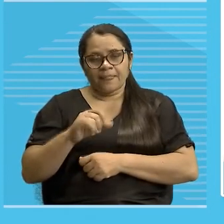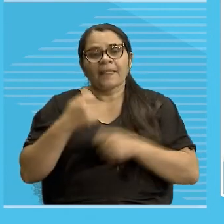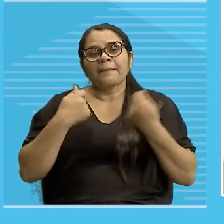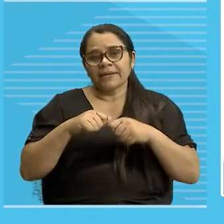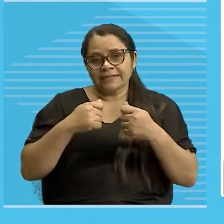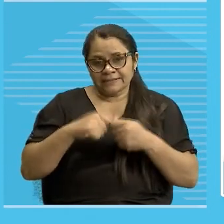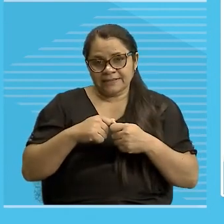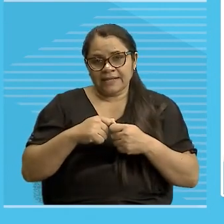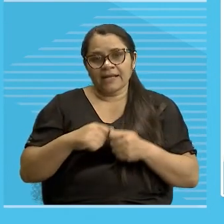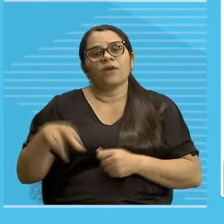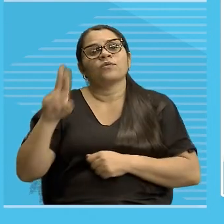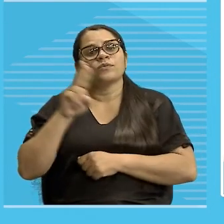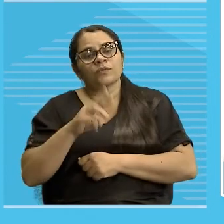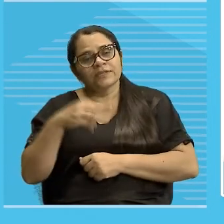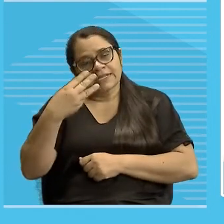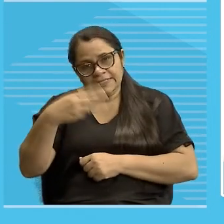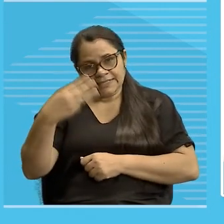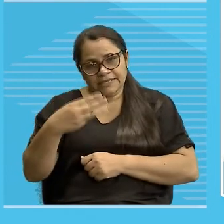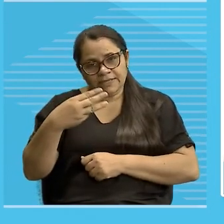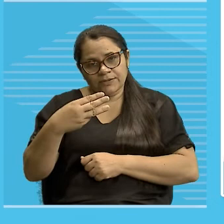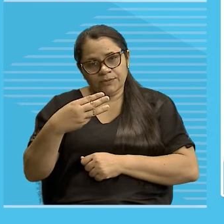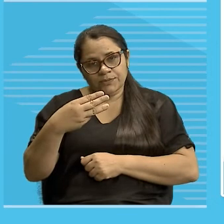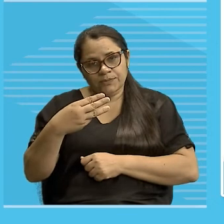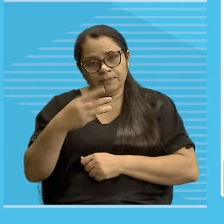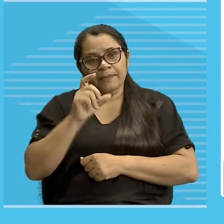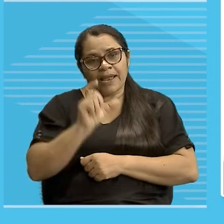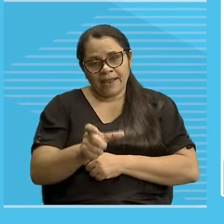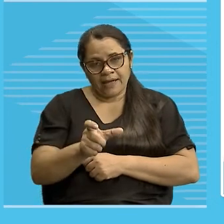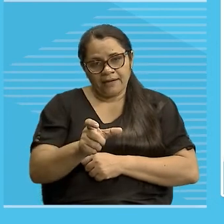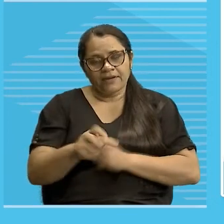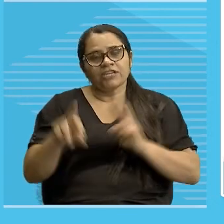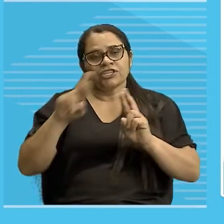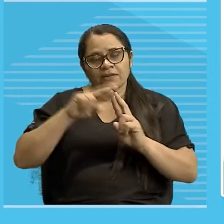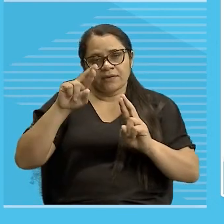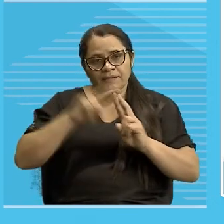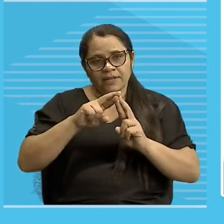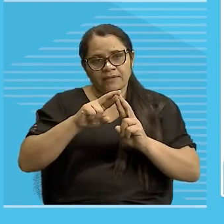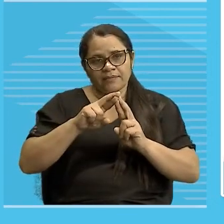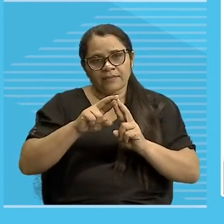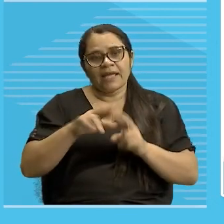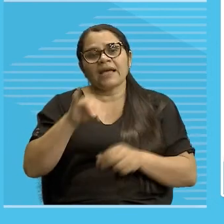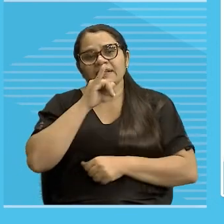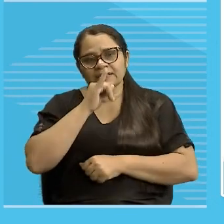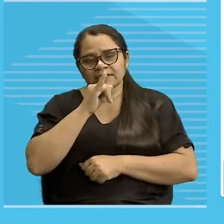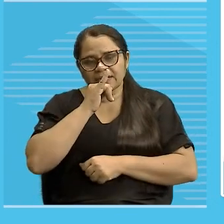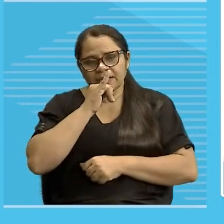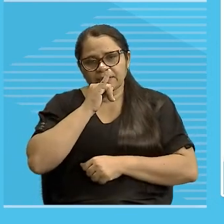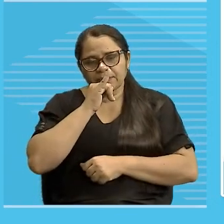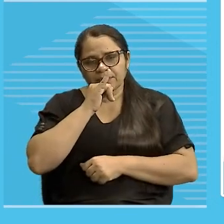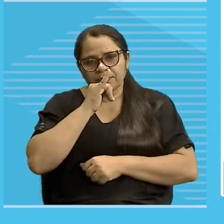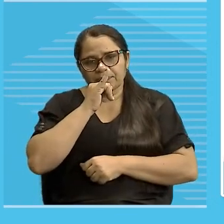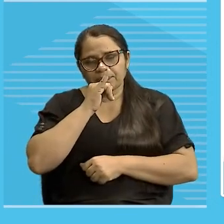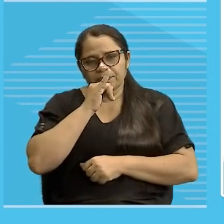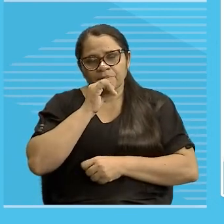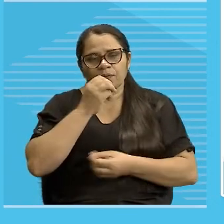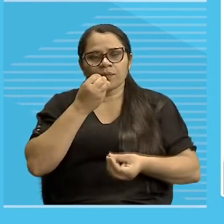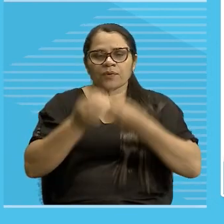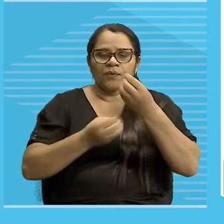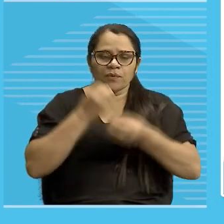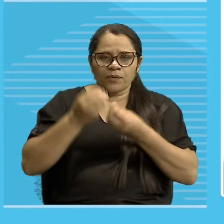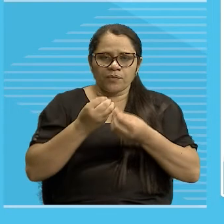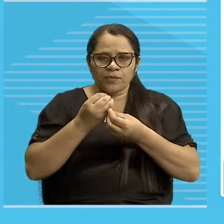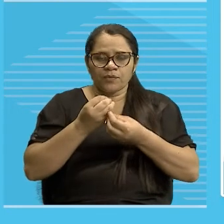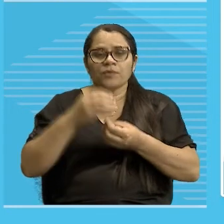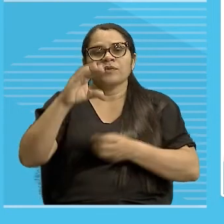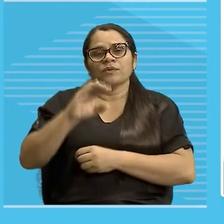referência, se a gente tiver aqui, por exemplo, ciúme, bom, não dá para fazer esse tipo de retomada, dentro